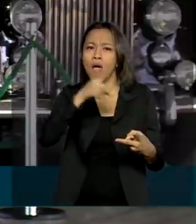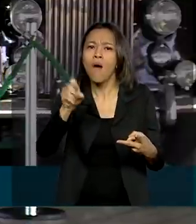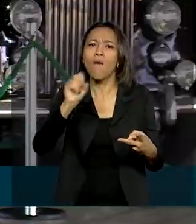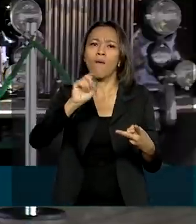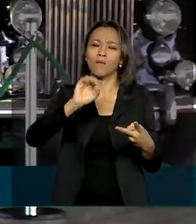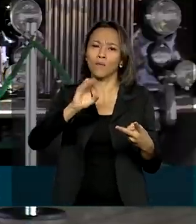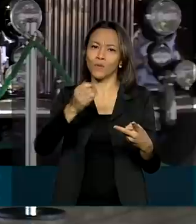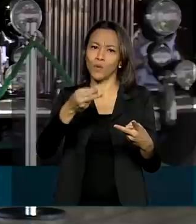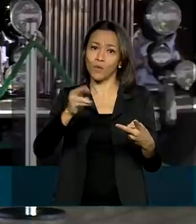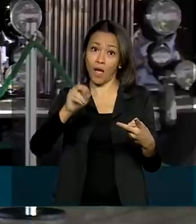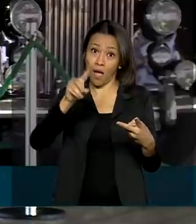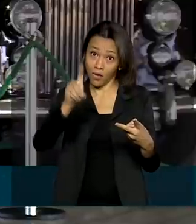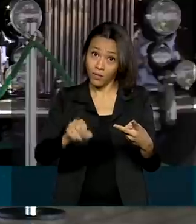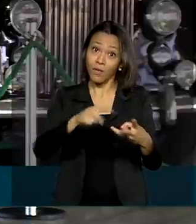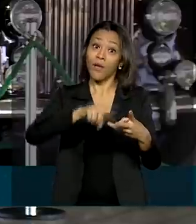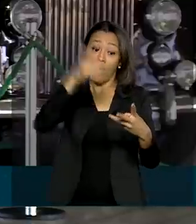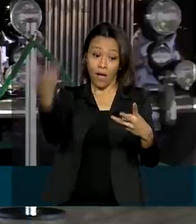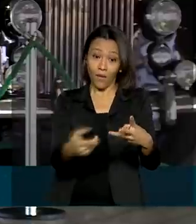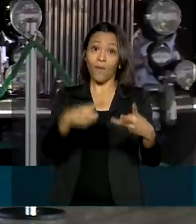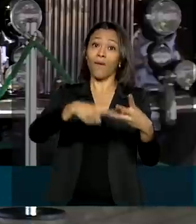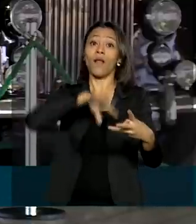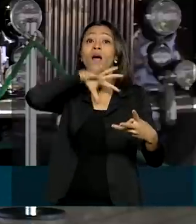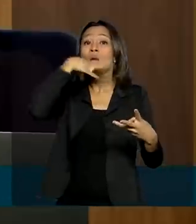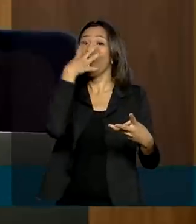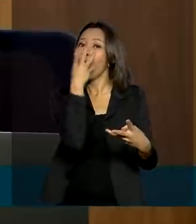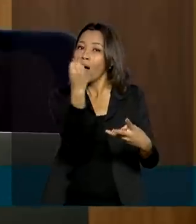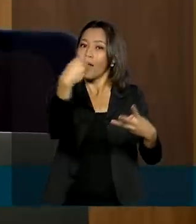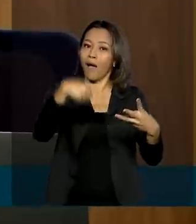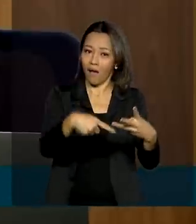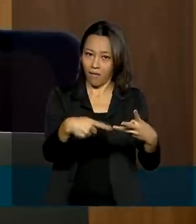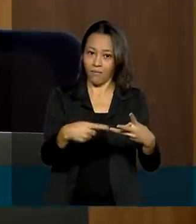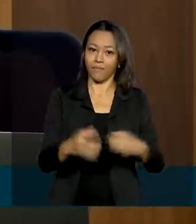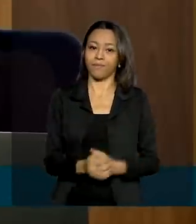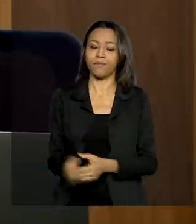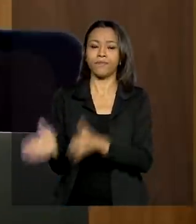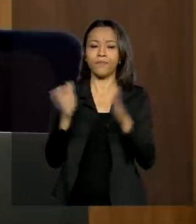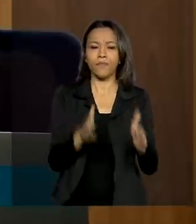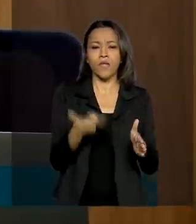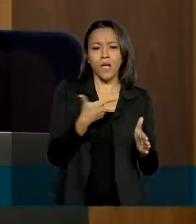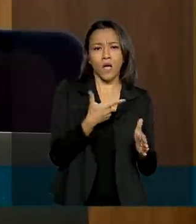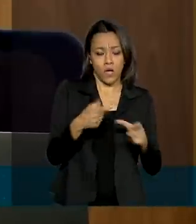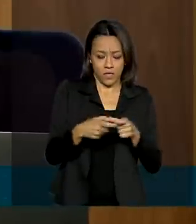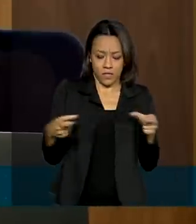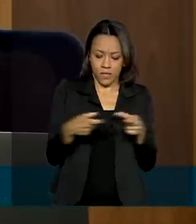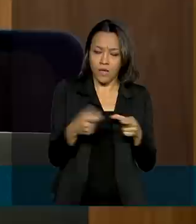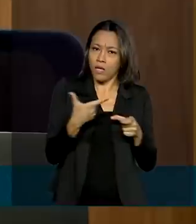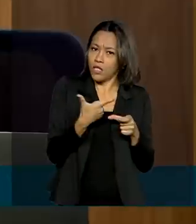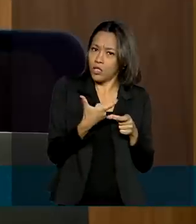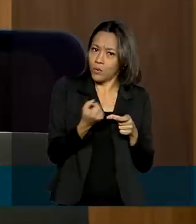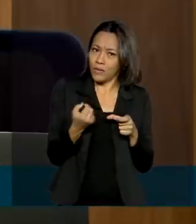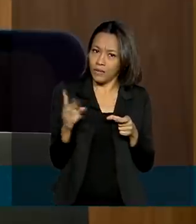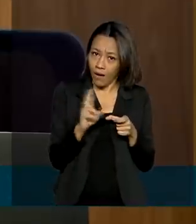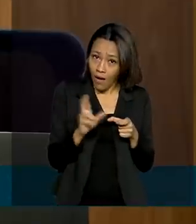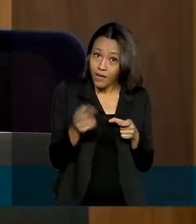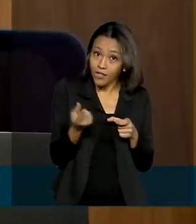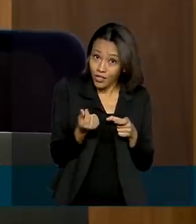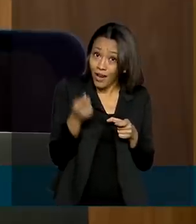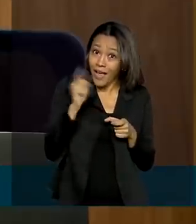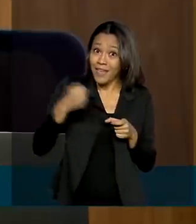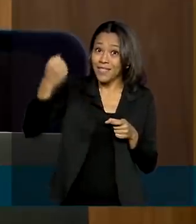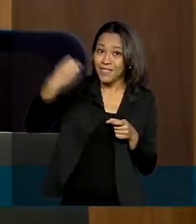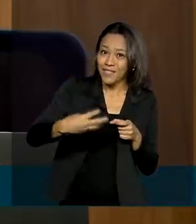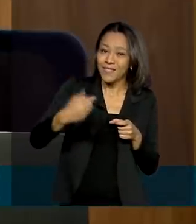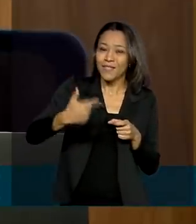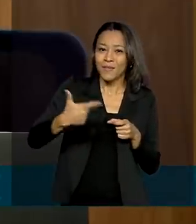agora teremos o Lobo Guará nos 200 reais. A cédula de 200 reais está sendo incorporada hoje, então oficialmente a segunda família de